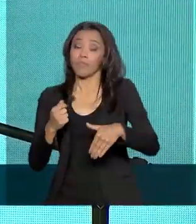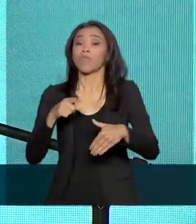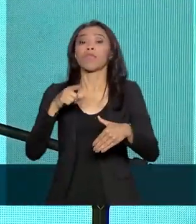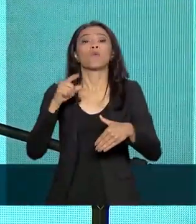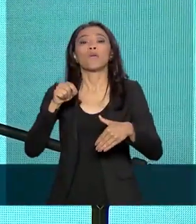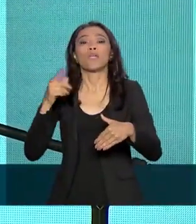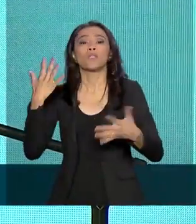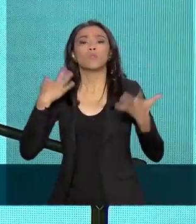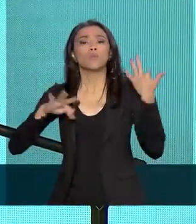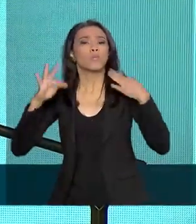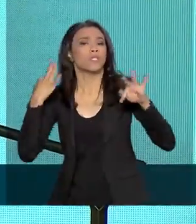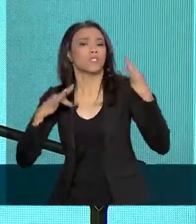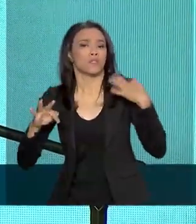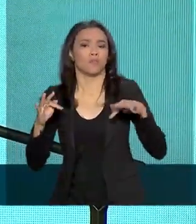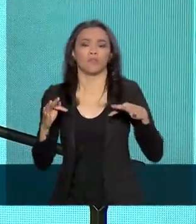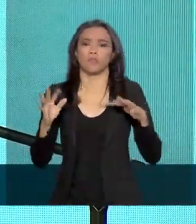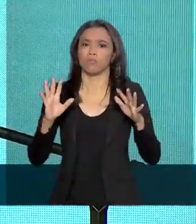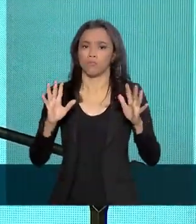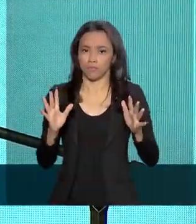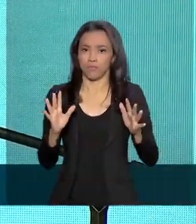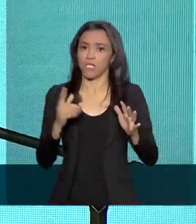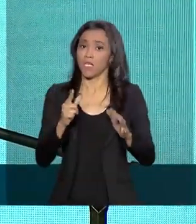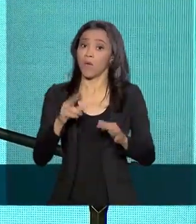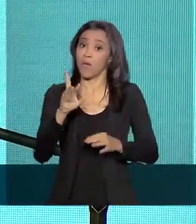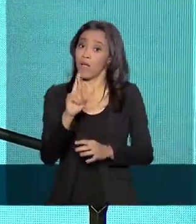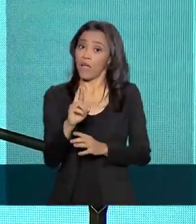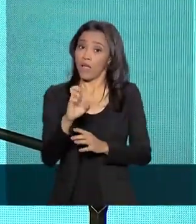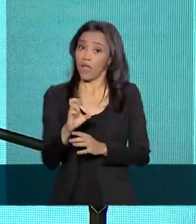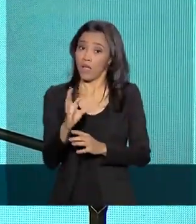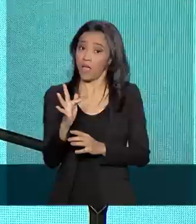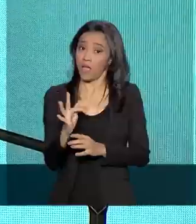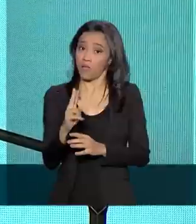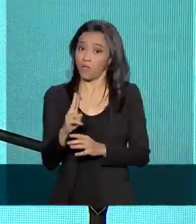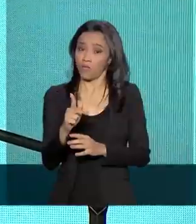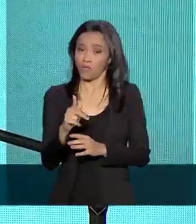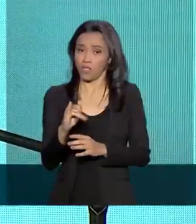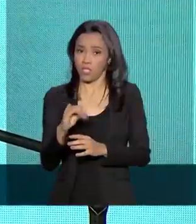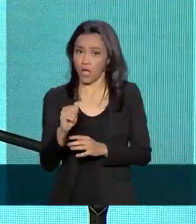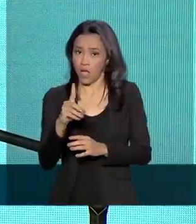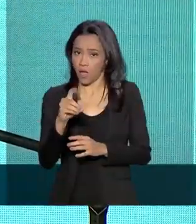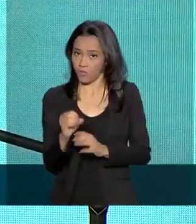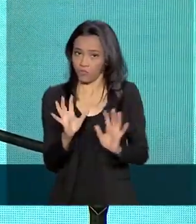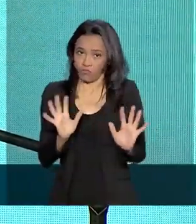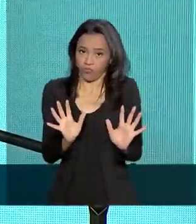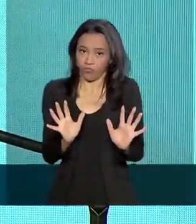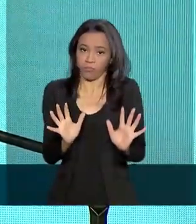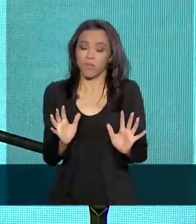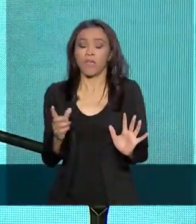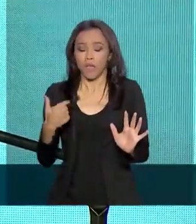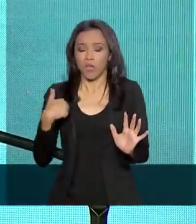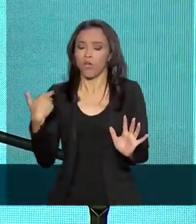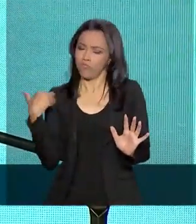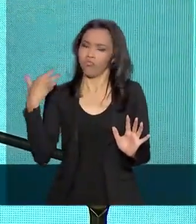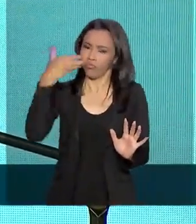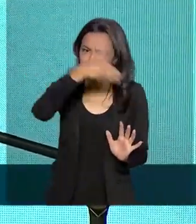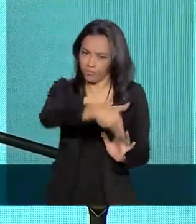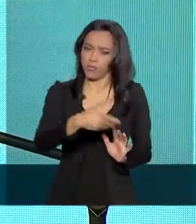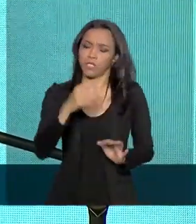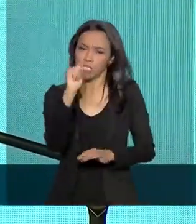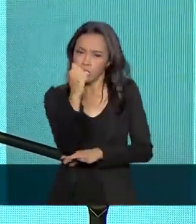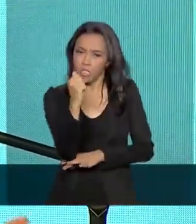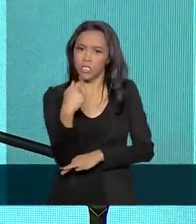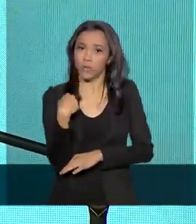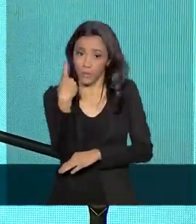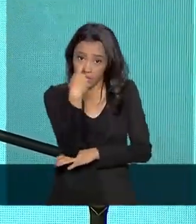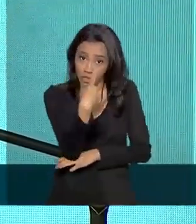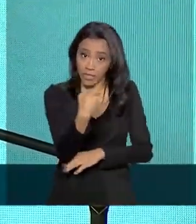refugiado. E o que está acontecendo na Argentina? E tive lá algumas vezes, logicamente, com interesse político também,